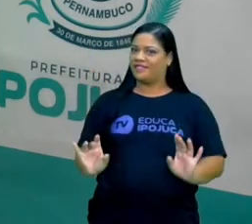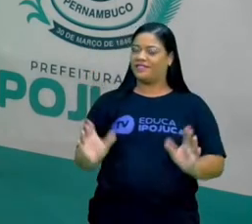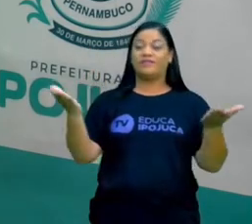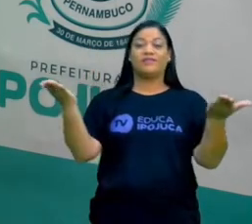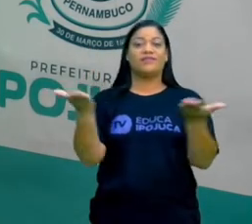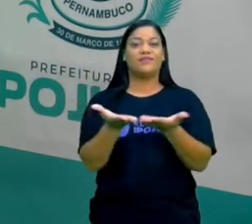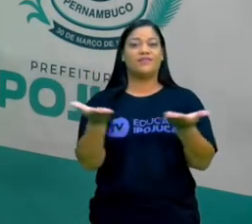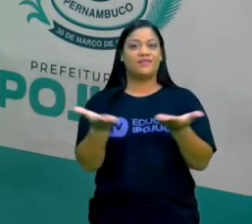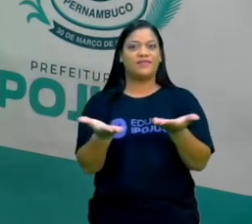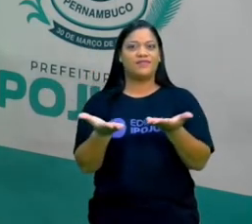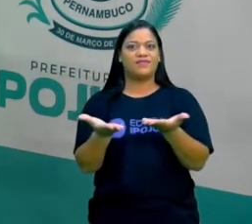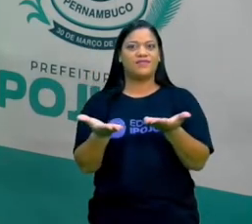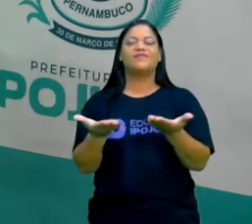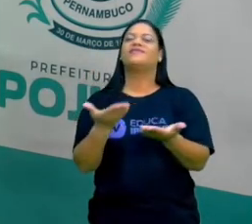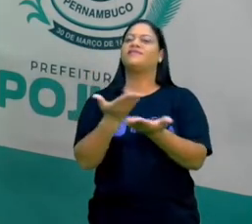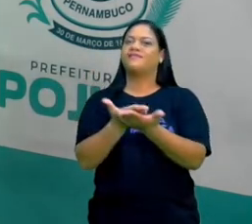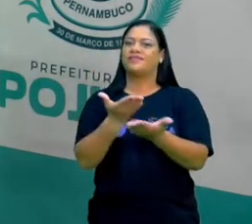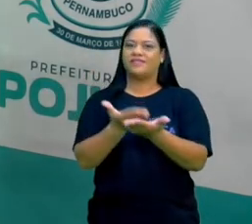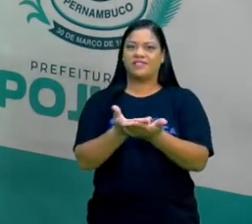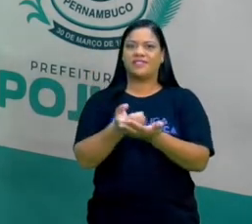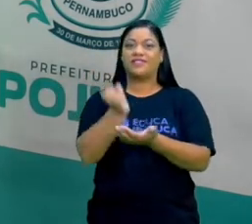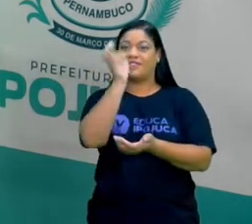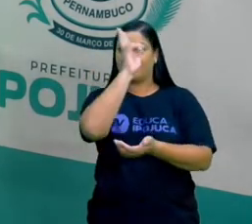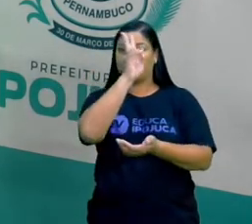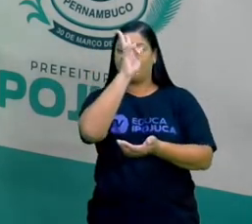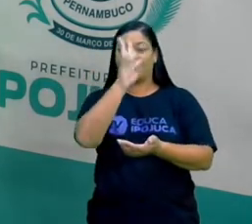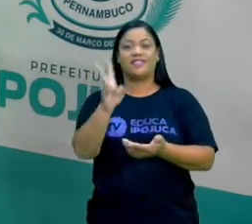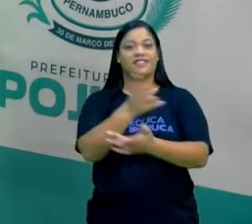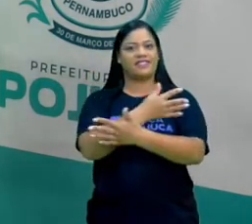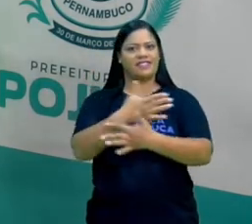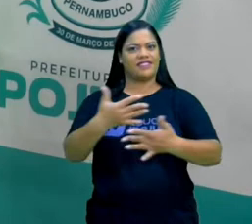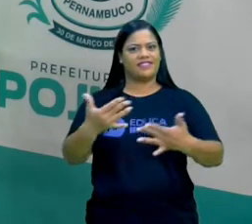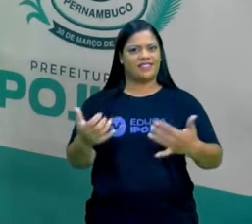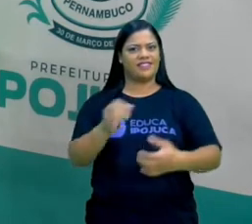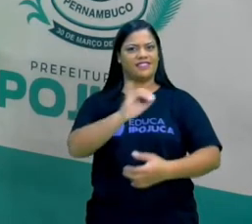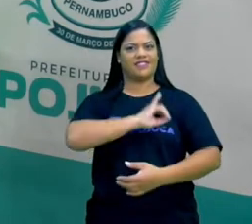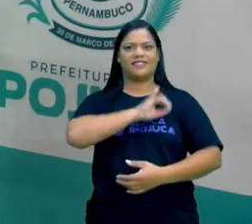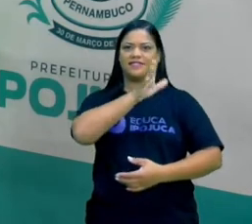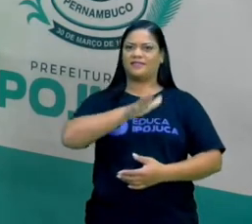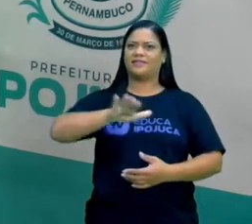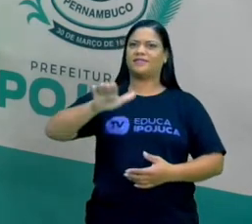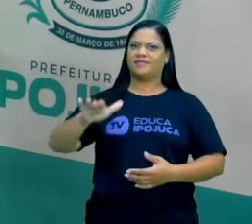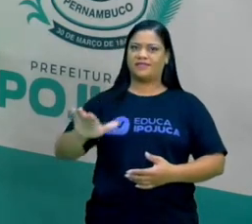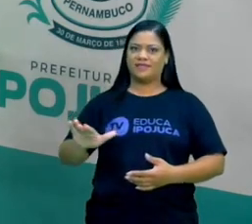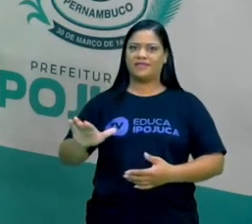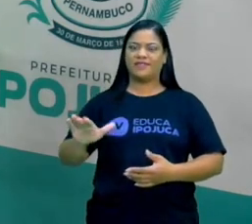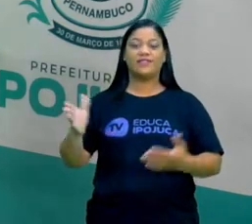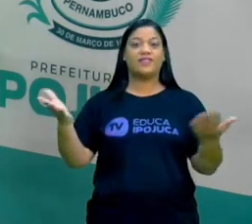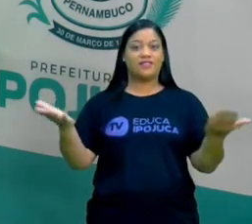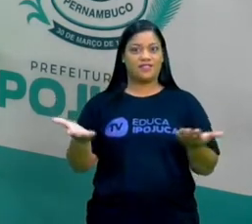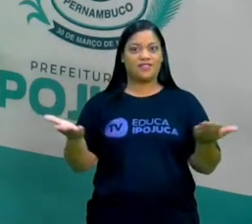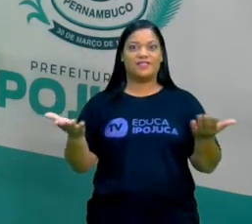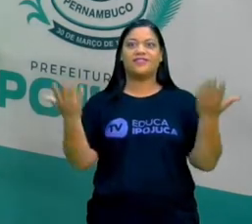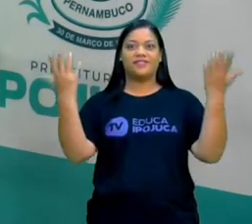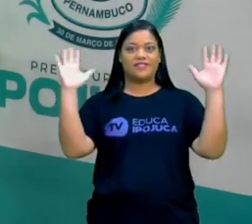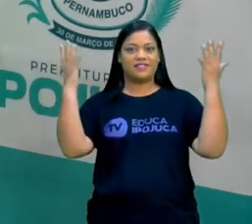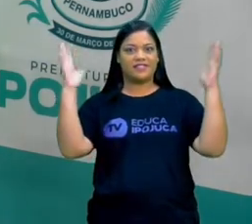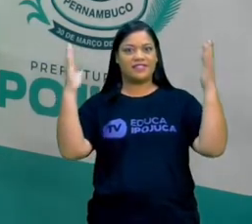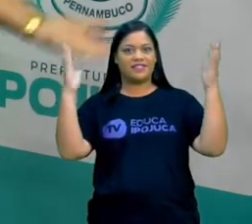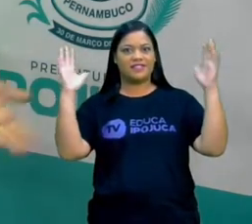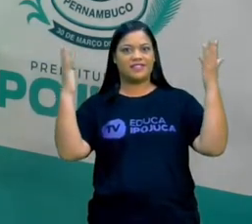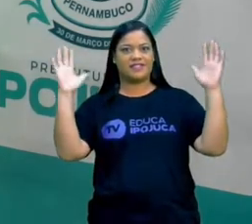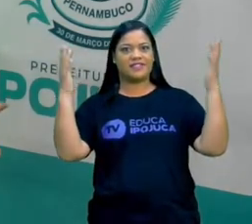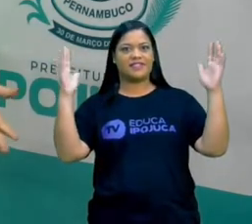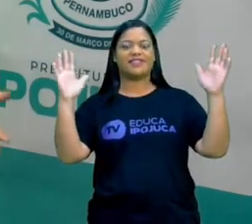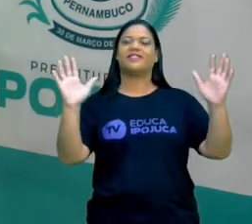Nós hoje vamos falar sobre a história da nossa cidade de Pojuca. Que a nossa cidade está de parabéns, hoje é o